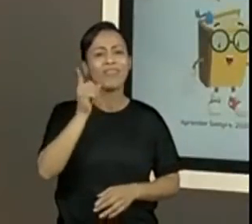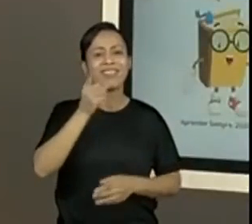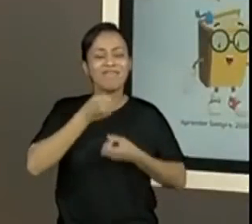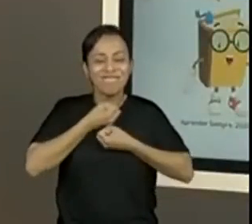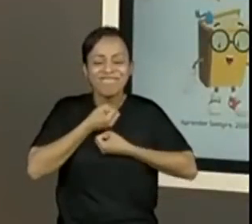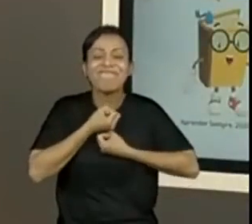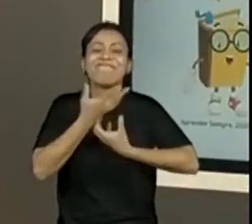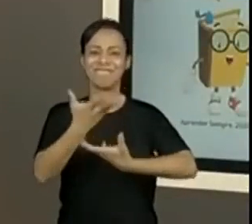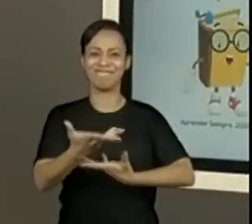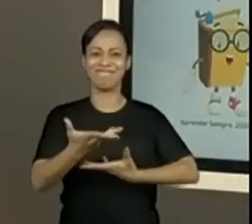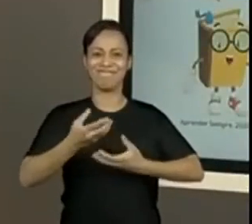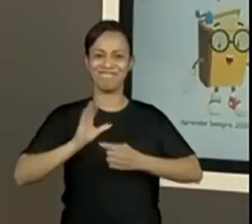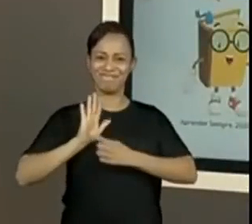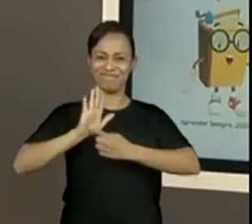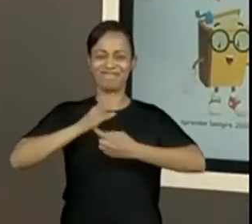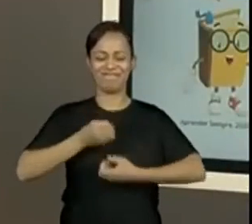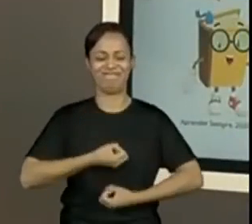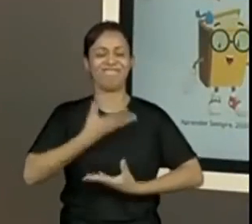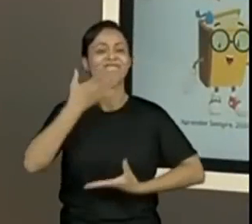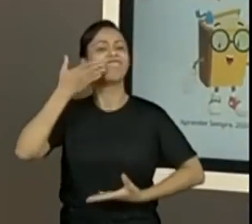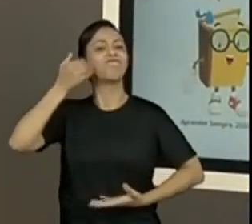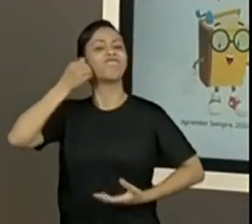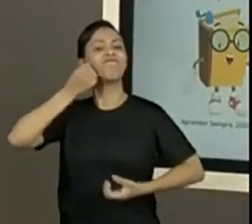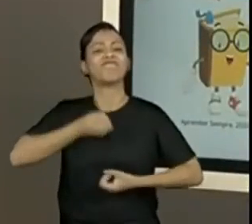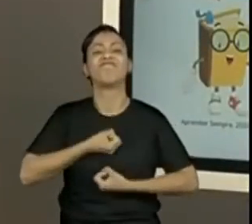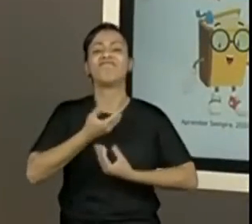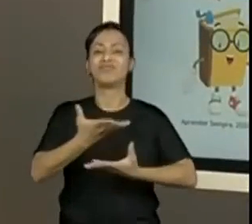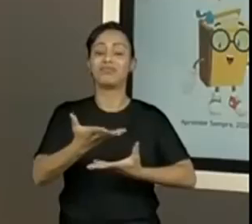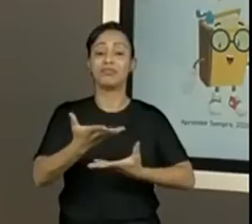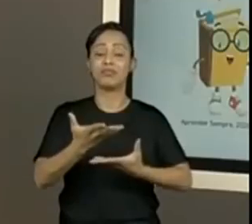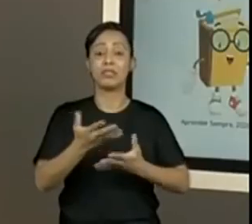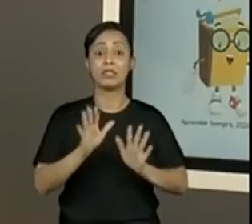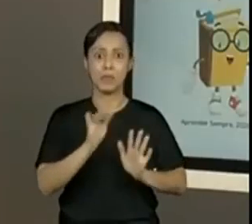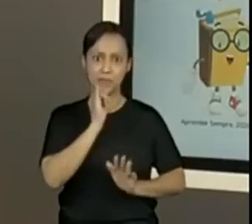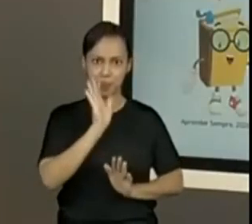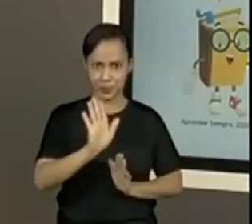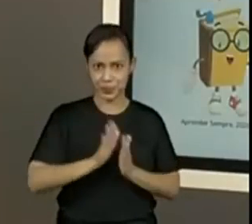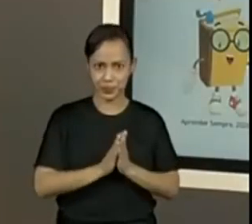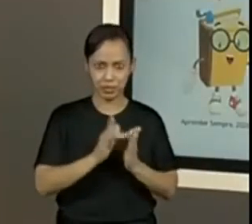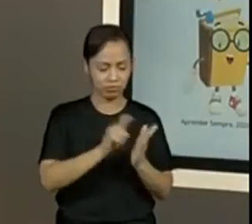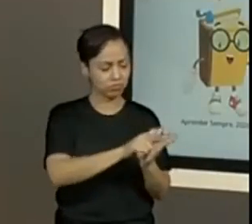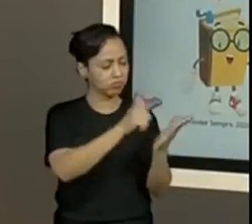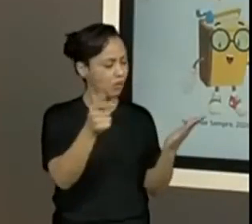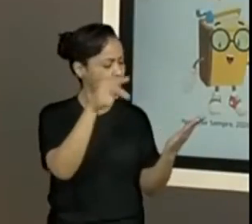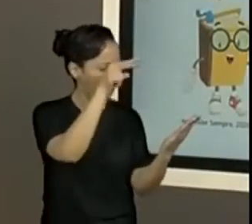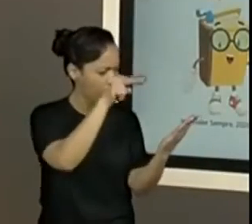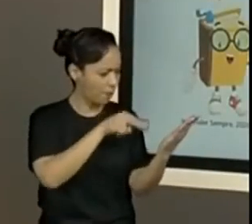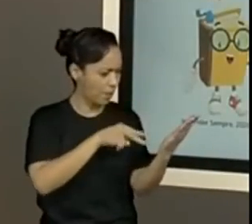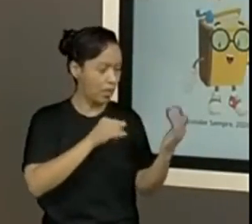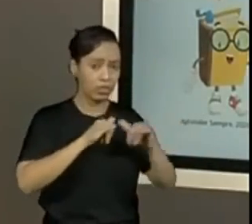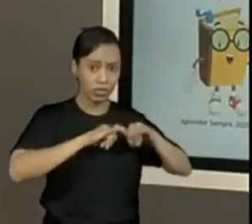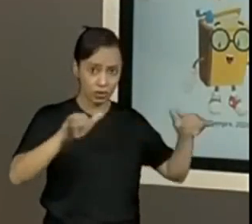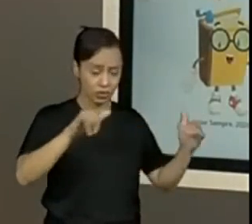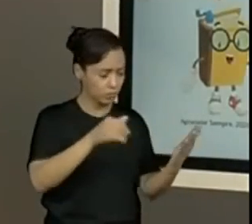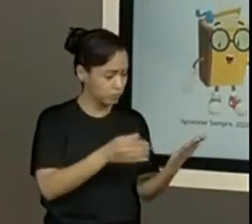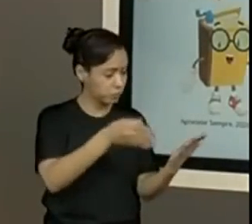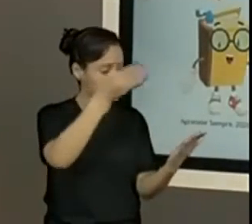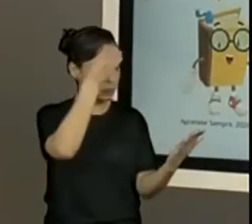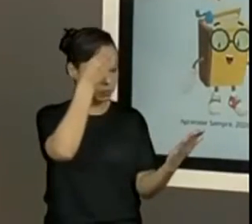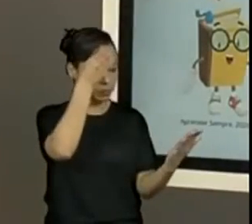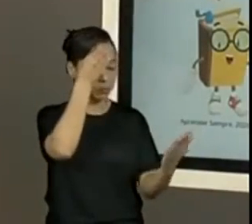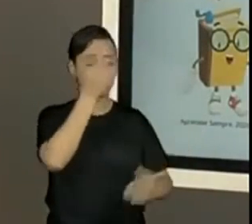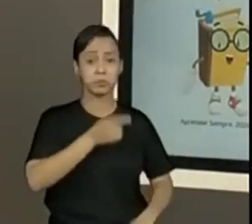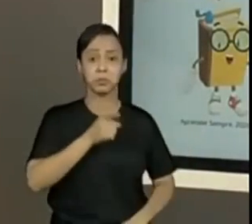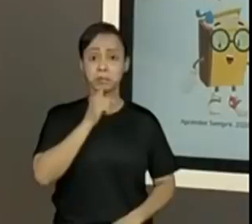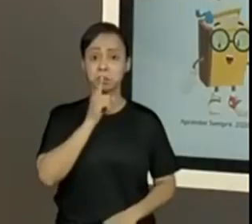momento inicial para entender aonde a gente quer chegar. A gente não vai só ler uma notícia e depois. Essa notícia, ela é um start para depois o